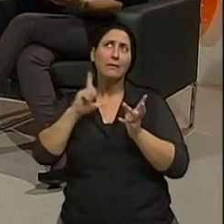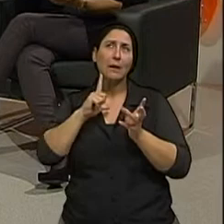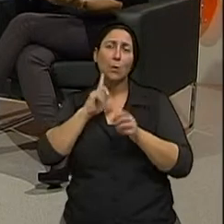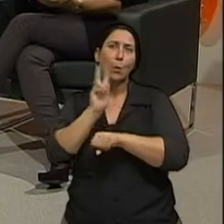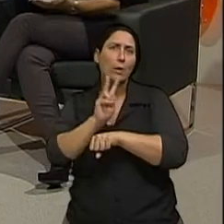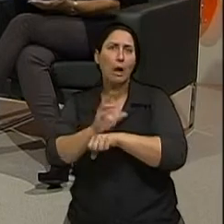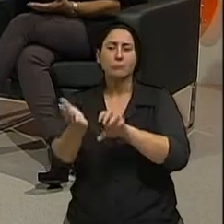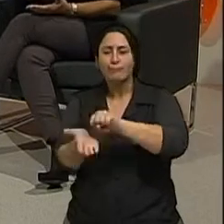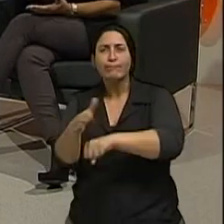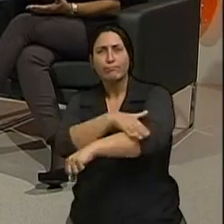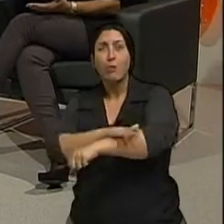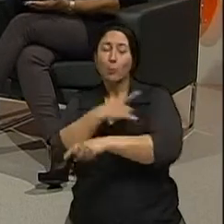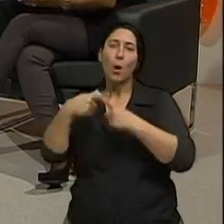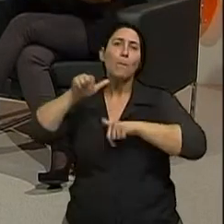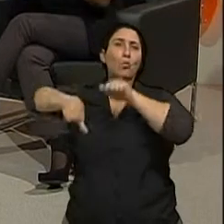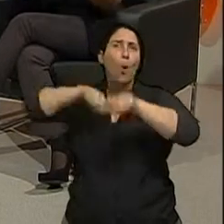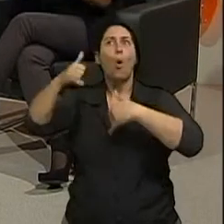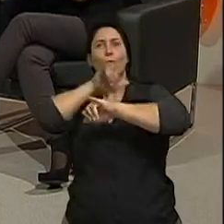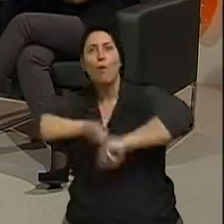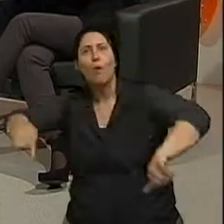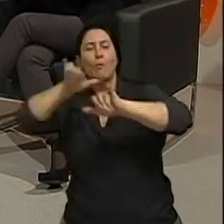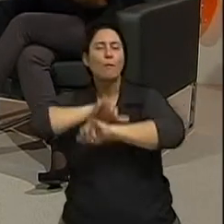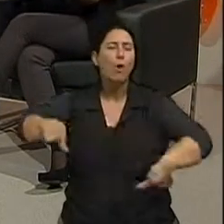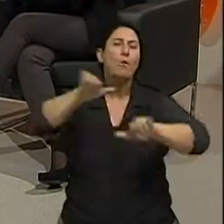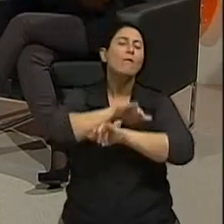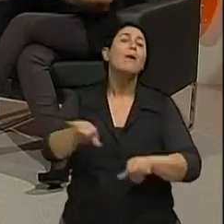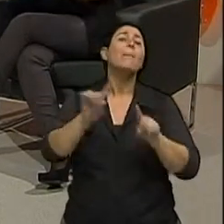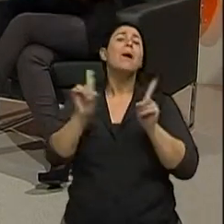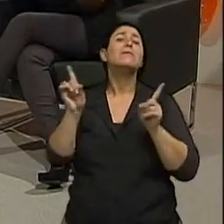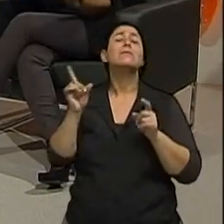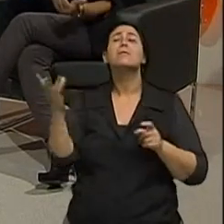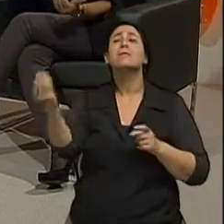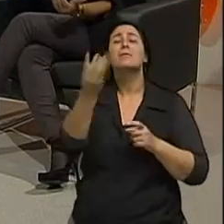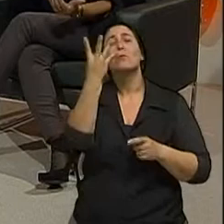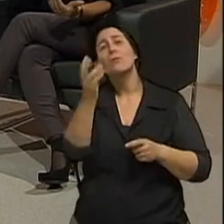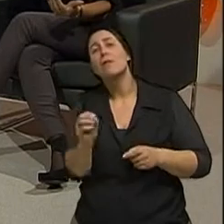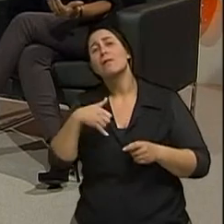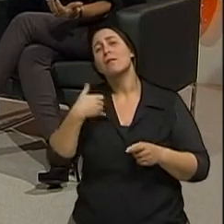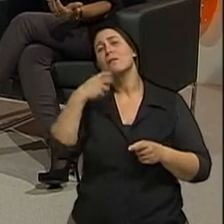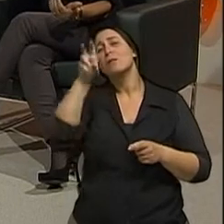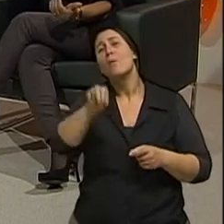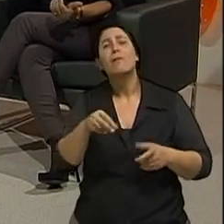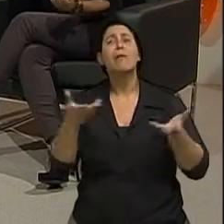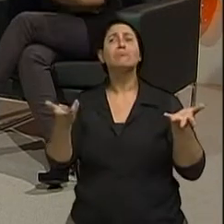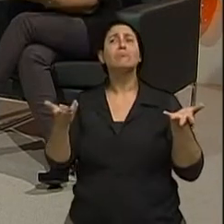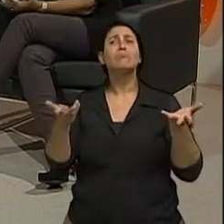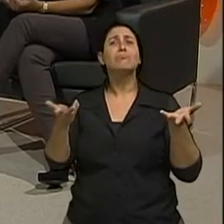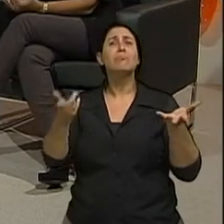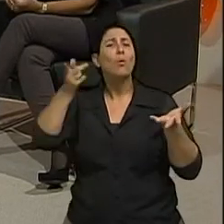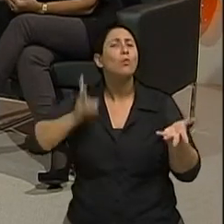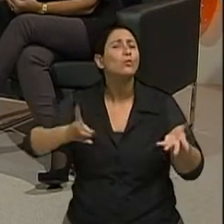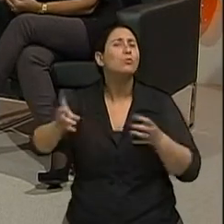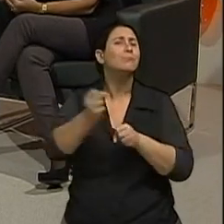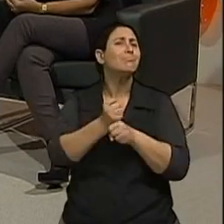certeza porque as coisas mudaram, né? Mas os que tem como o senhor diz 40, 50, 60 anos continuam trabalhando. Quantos